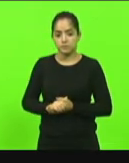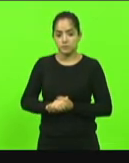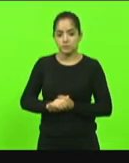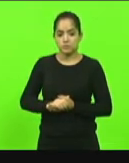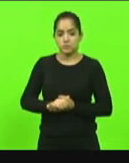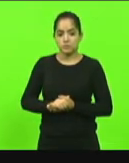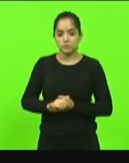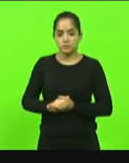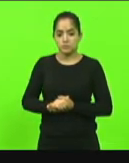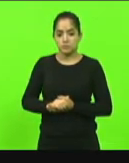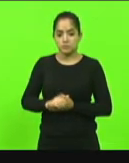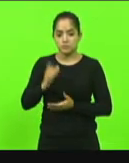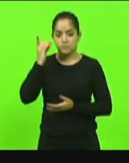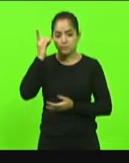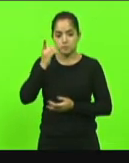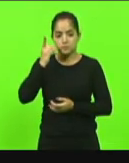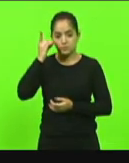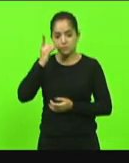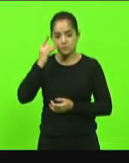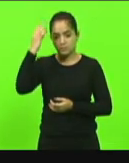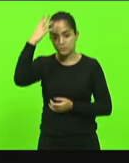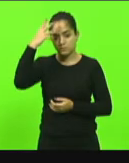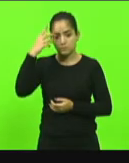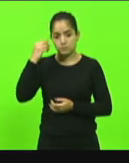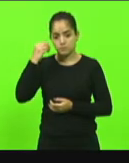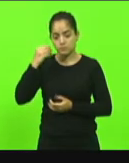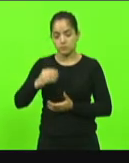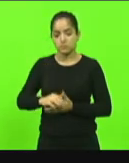Com o voto a deputada Luciane Carminati.